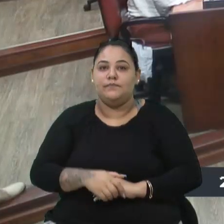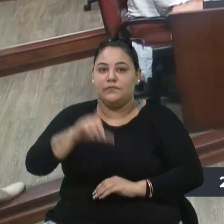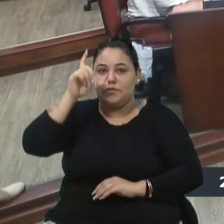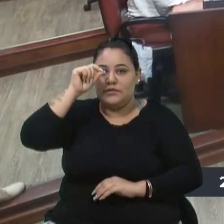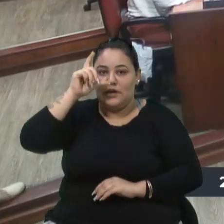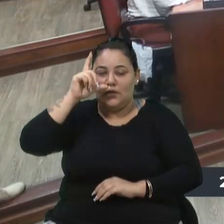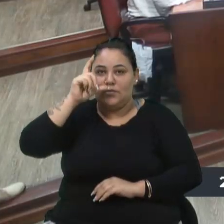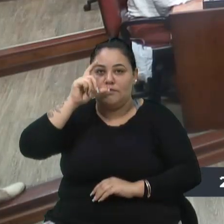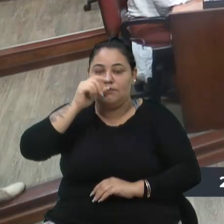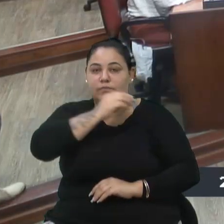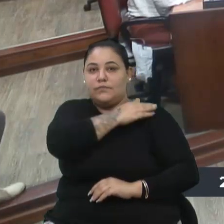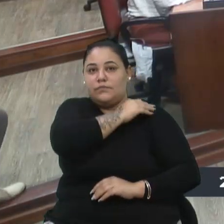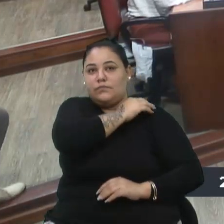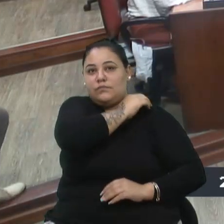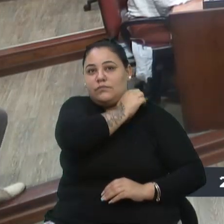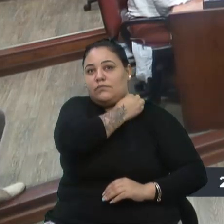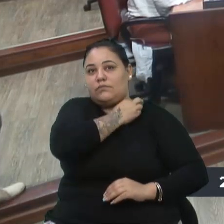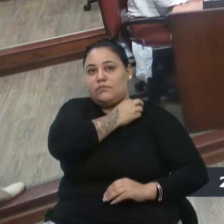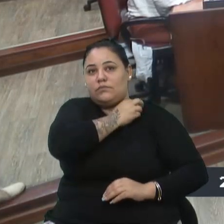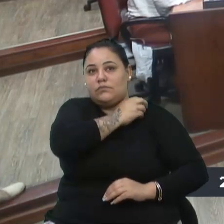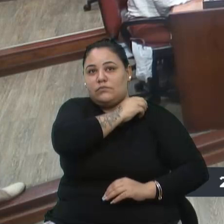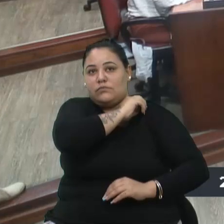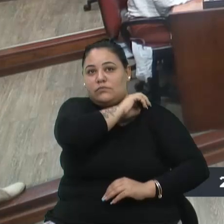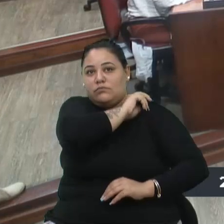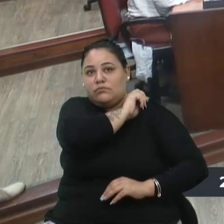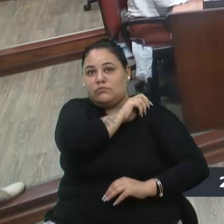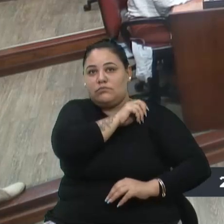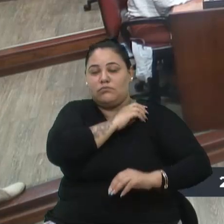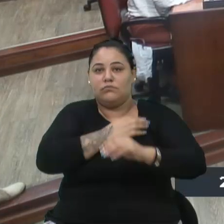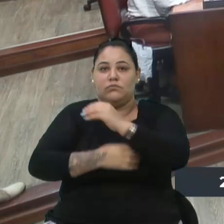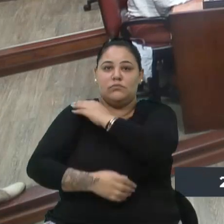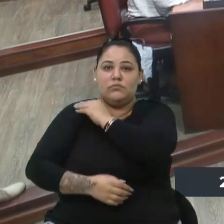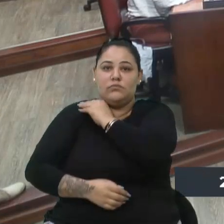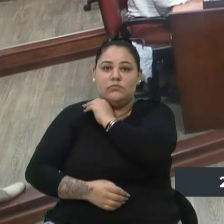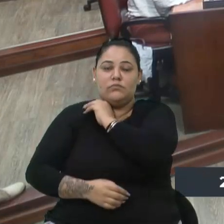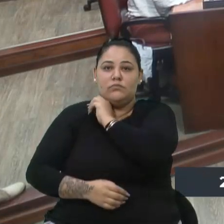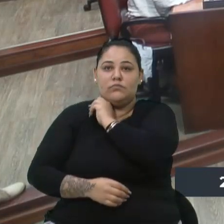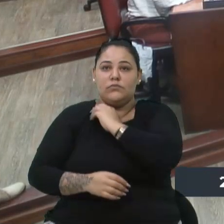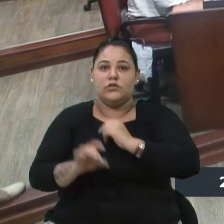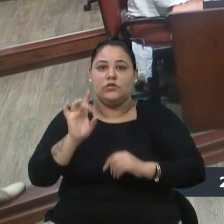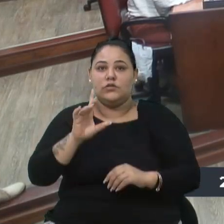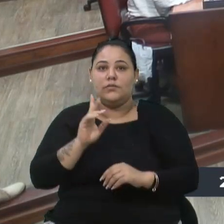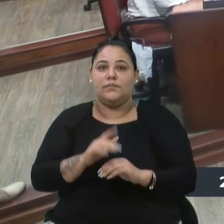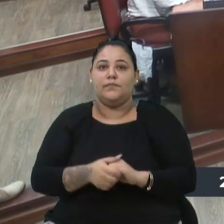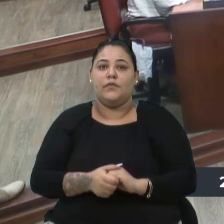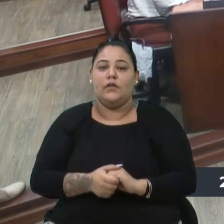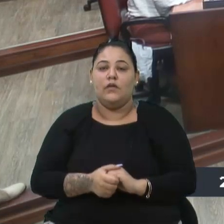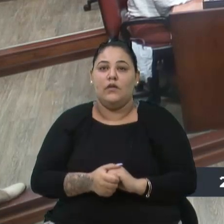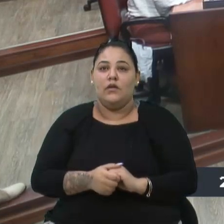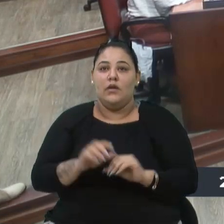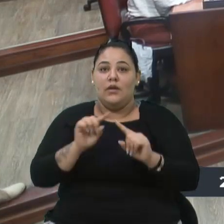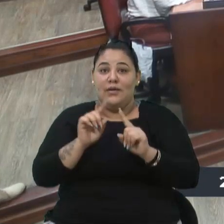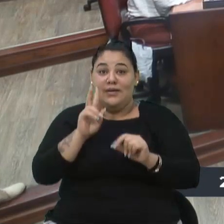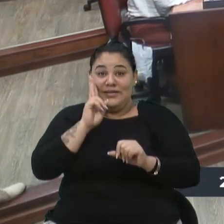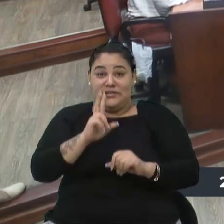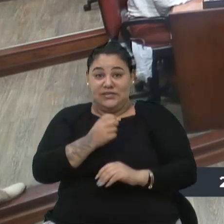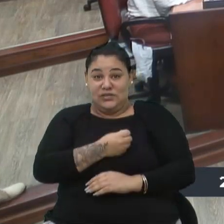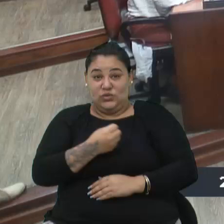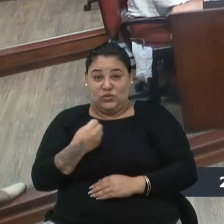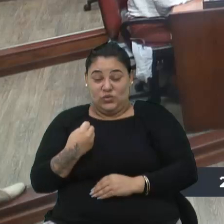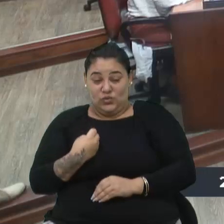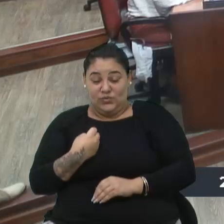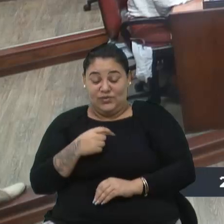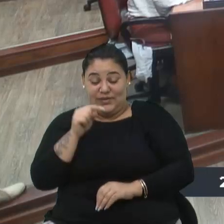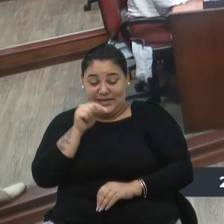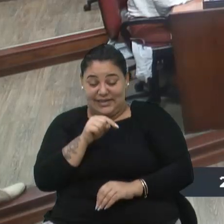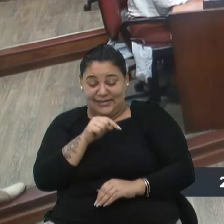Fiuza, todos me contemplaram com as suas falas. Mas, quando eu olho os números aqui da déficit